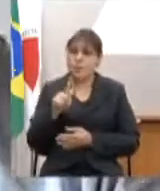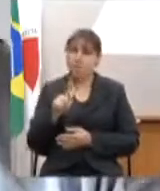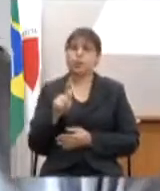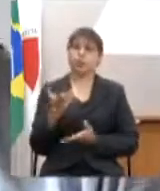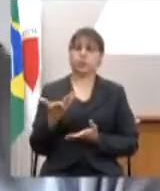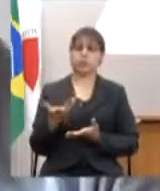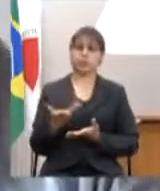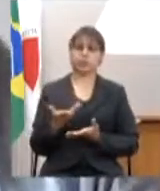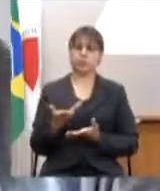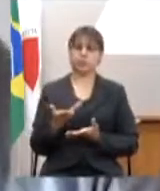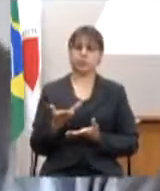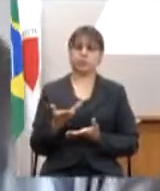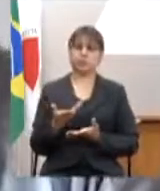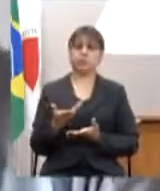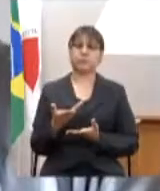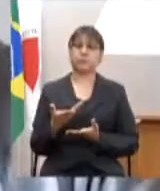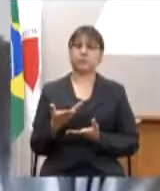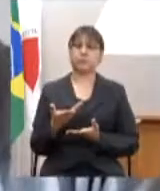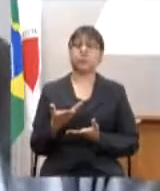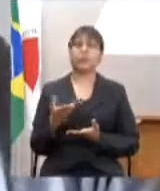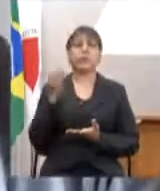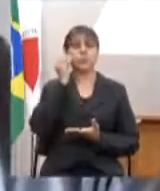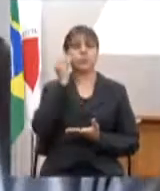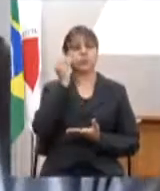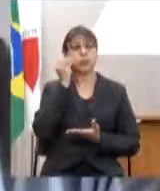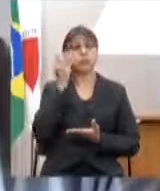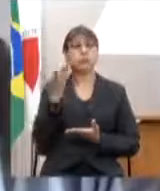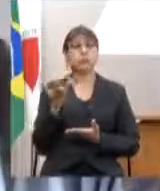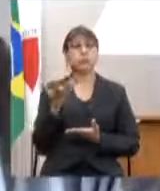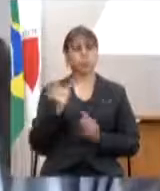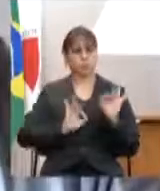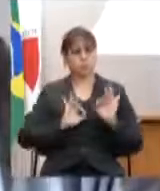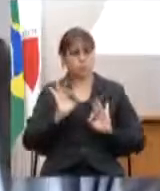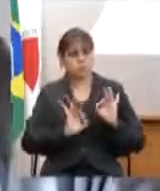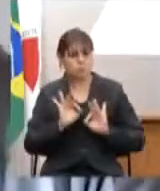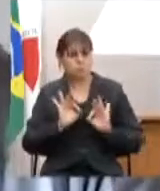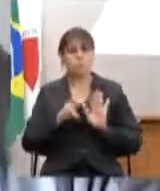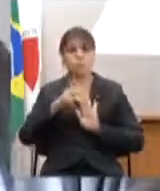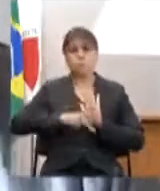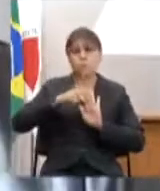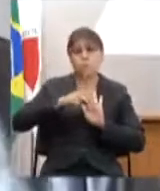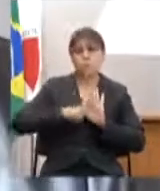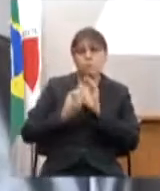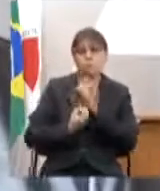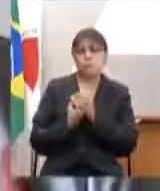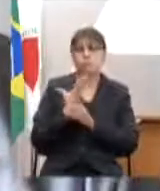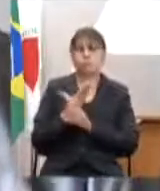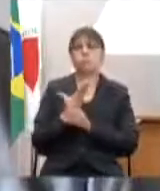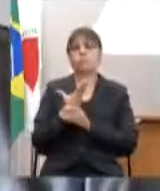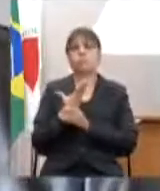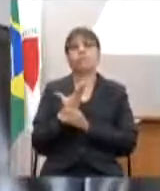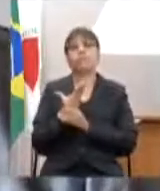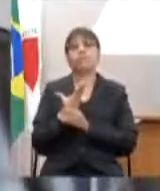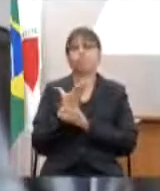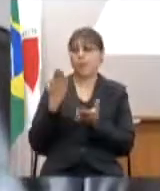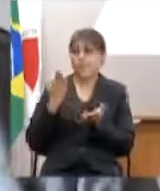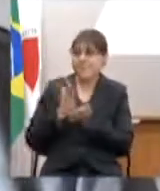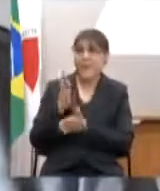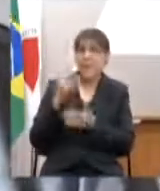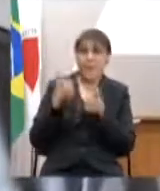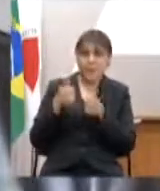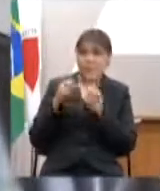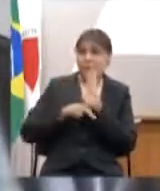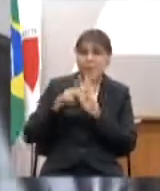PPAG construindo projetos construindo formas sendo aprovada com projetos